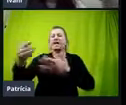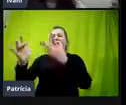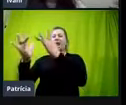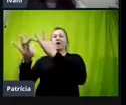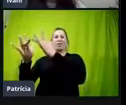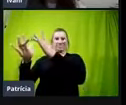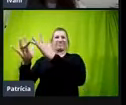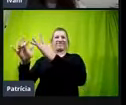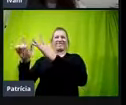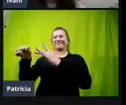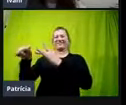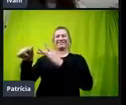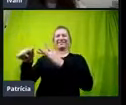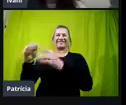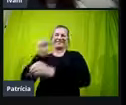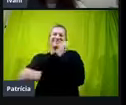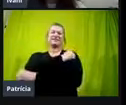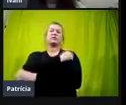Então, isso vai